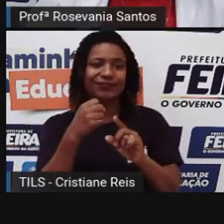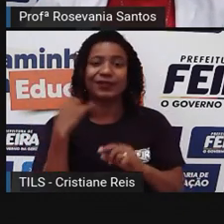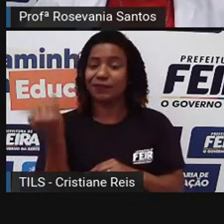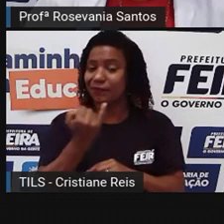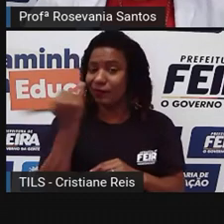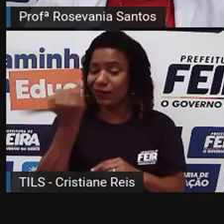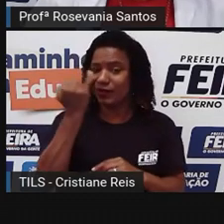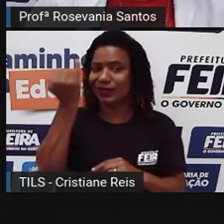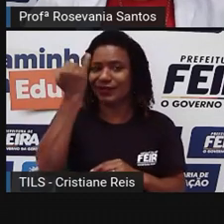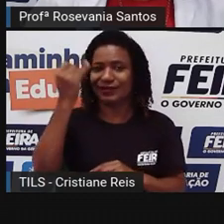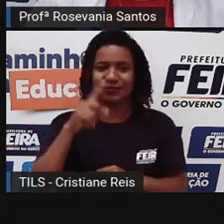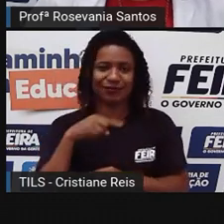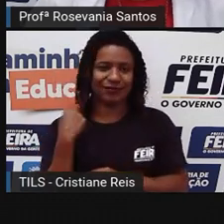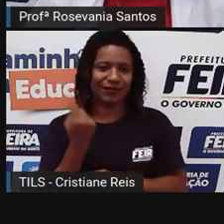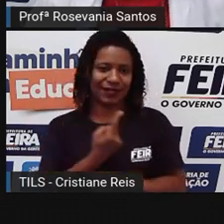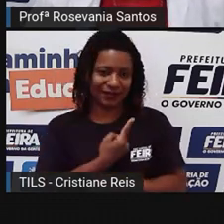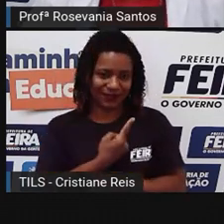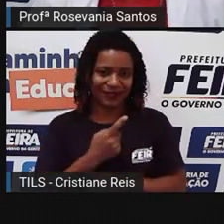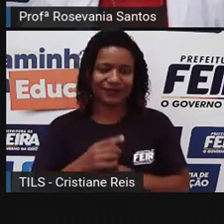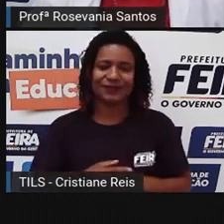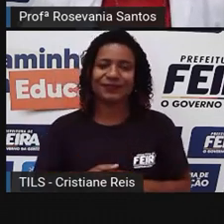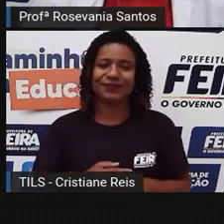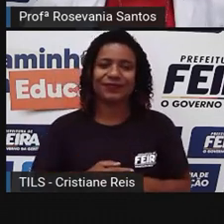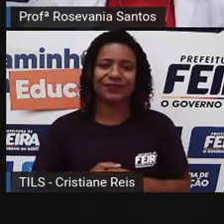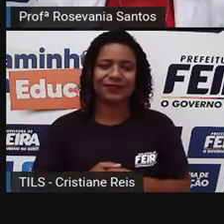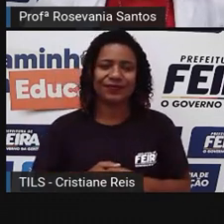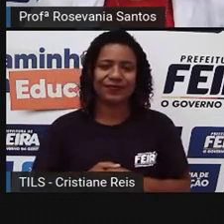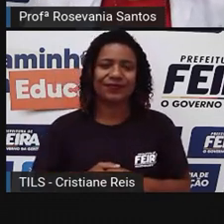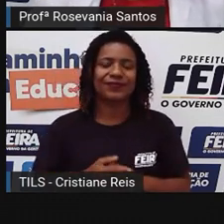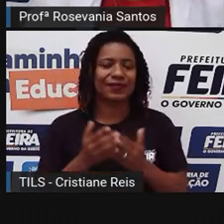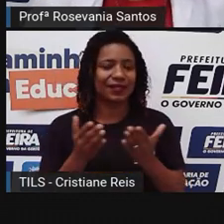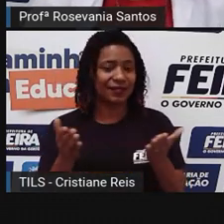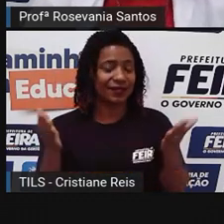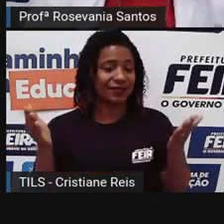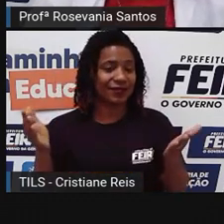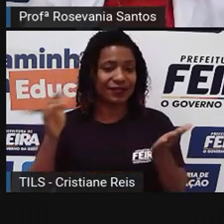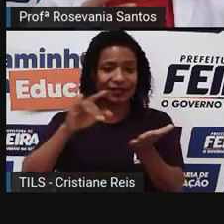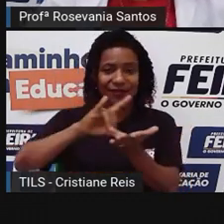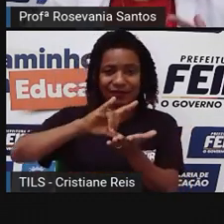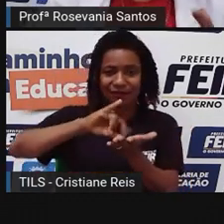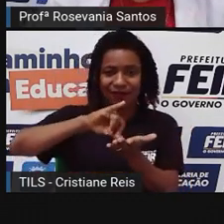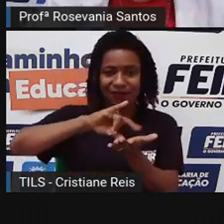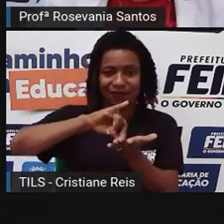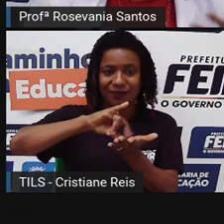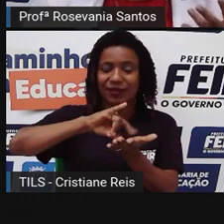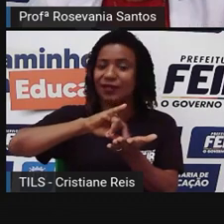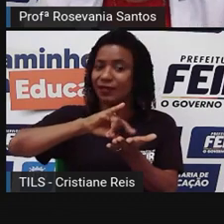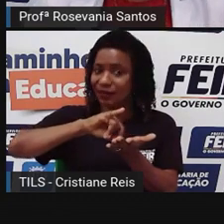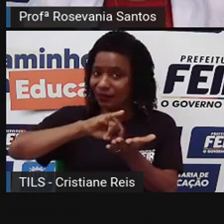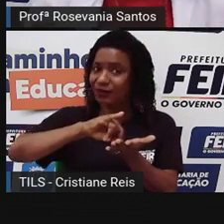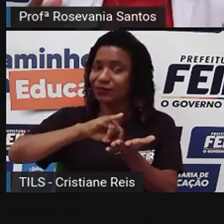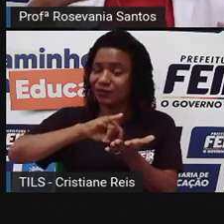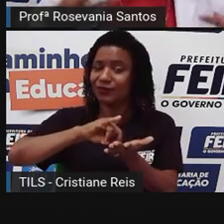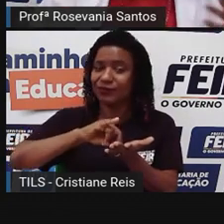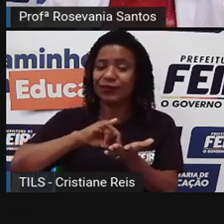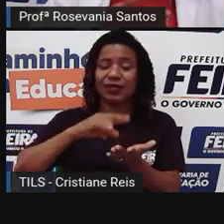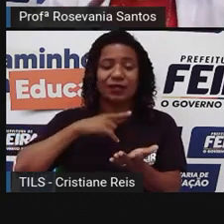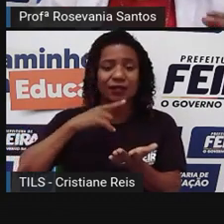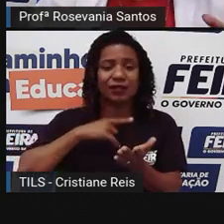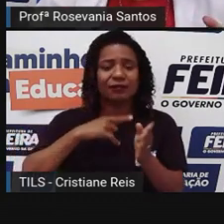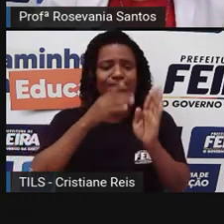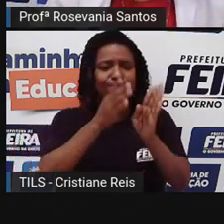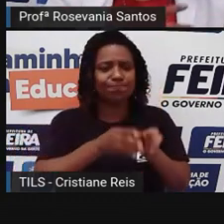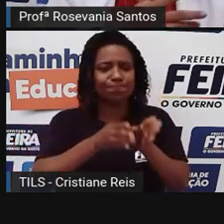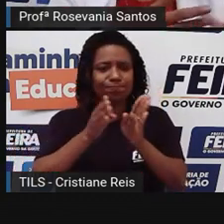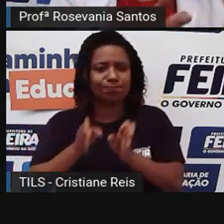importante hoje que dita até as regras. Bom, mas esse capitalismo, né? Ele tem fases, né? E que cada